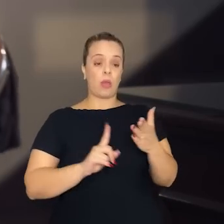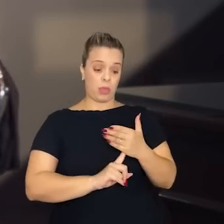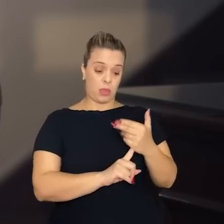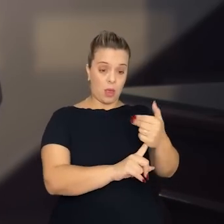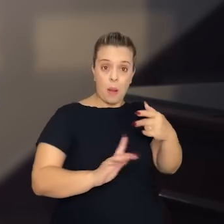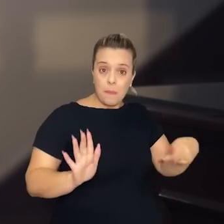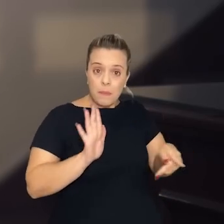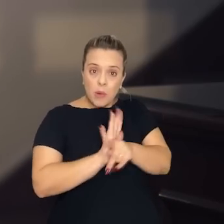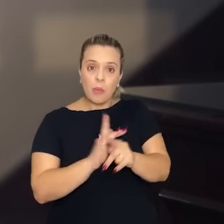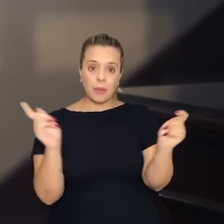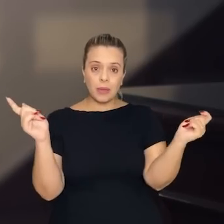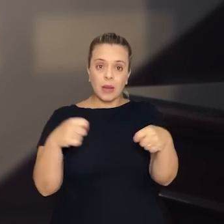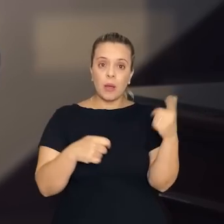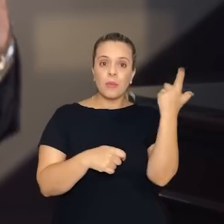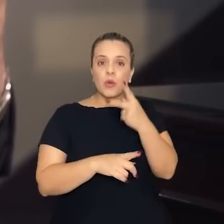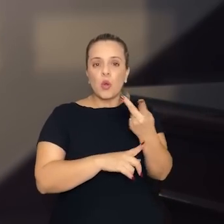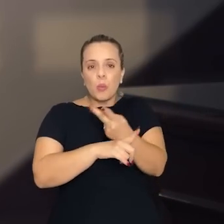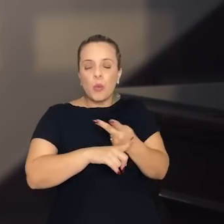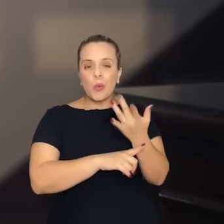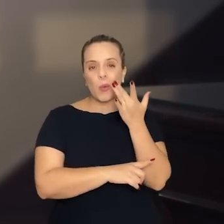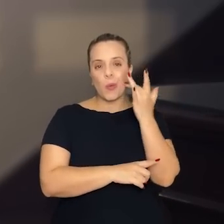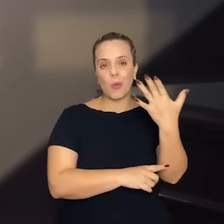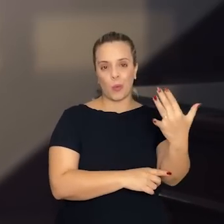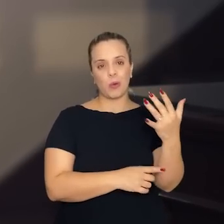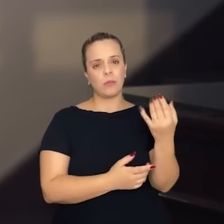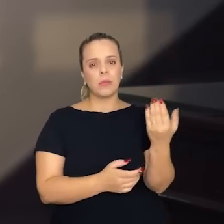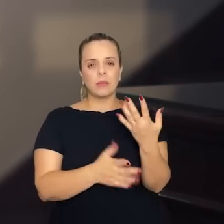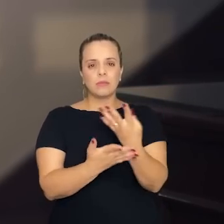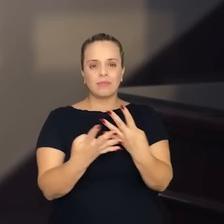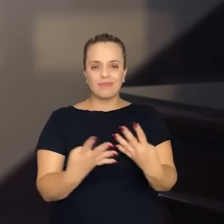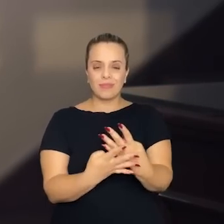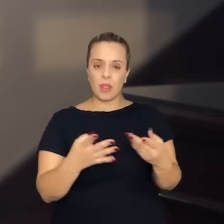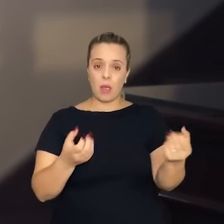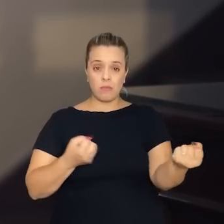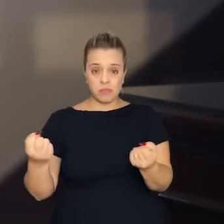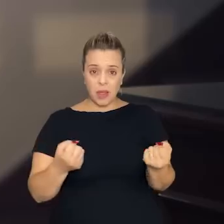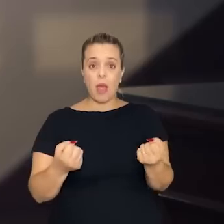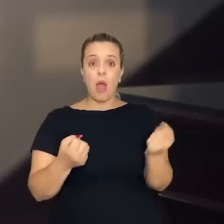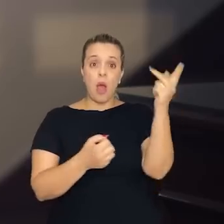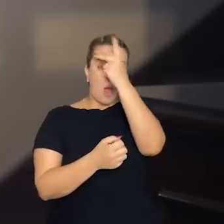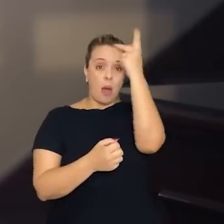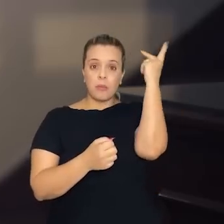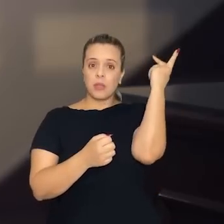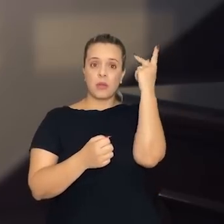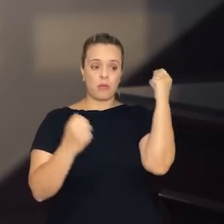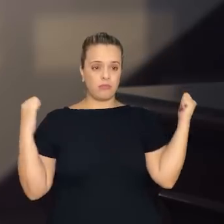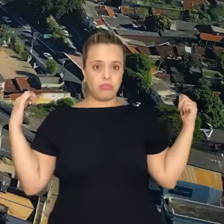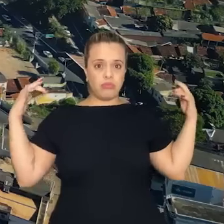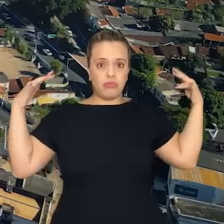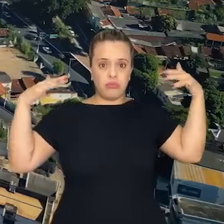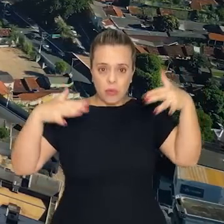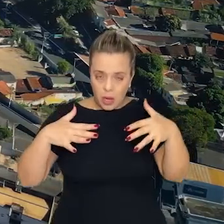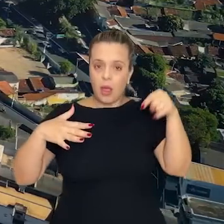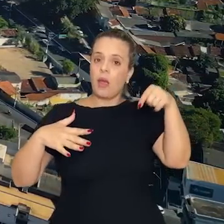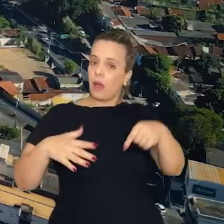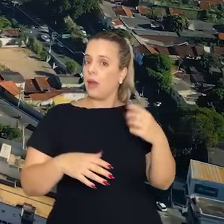fazer a exploração do ouro. Então, vieram muitos mineradores para cá. A cidade foi construída nesse quadrilátero